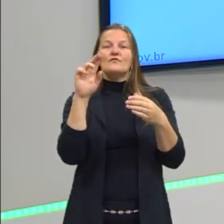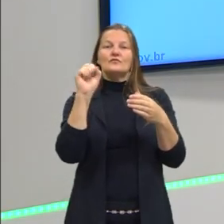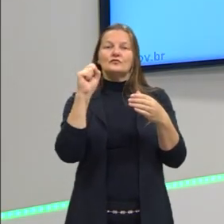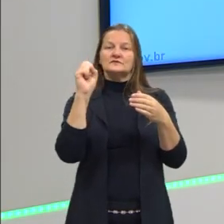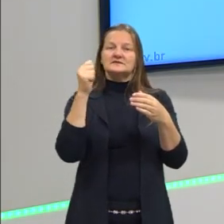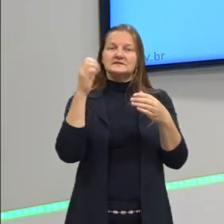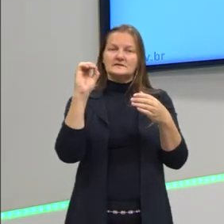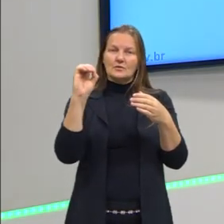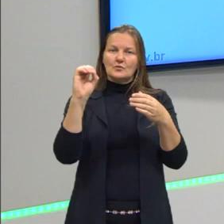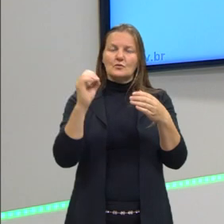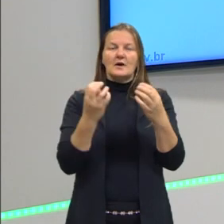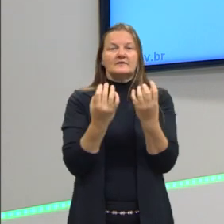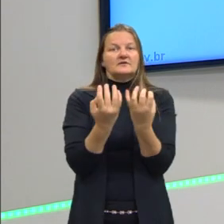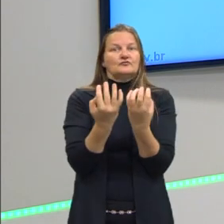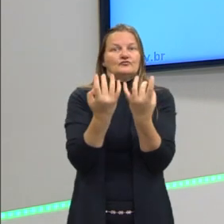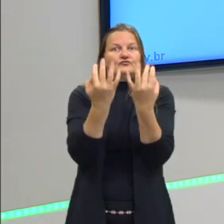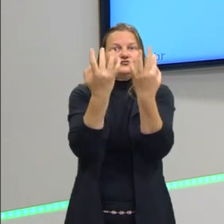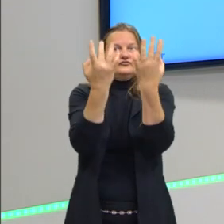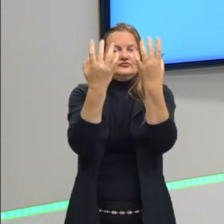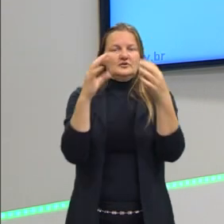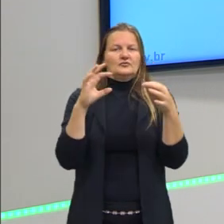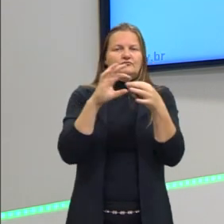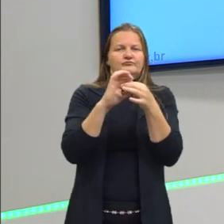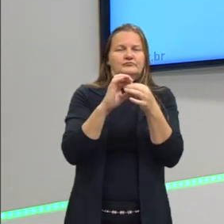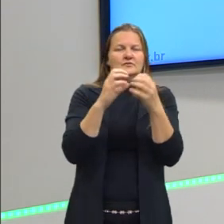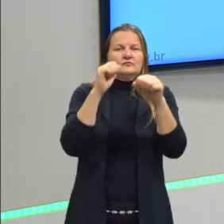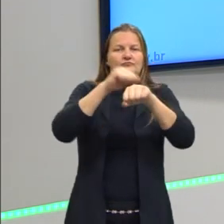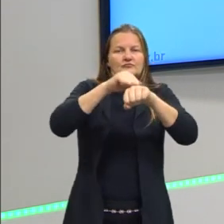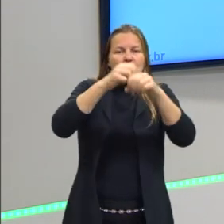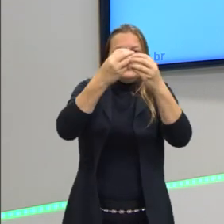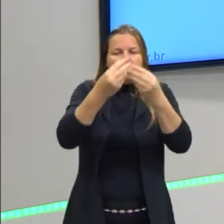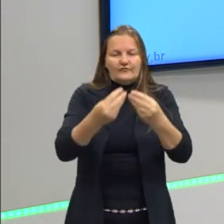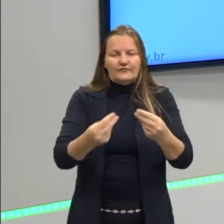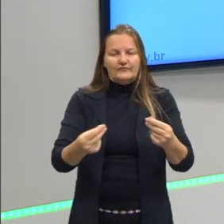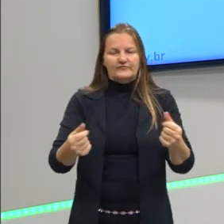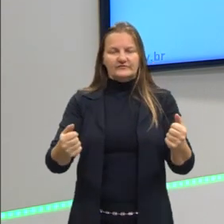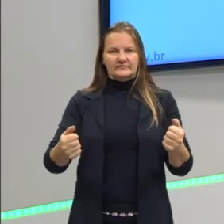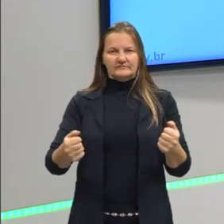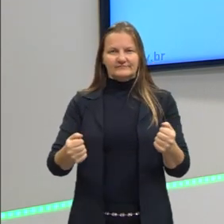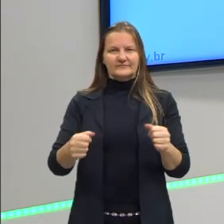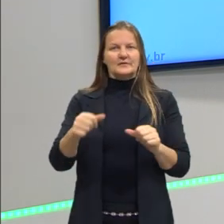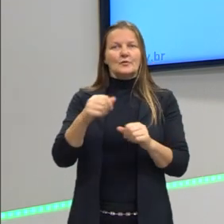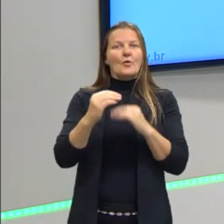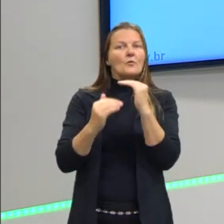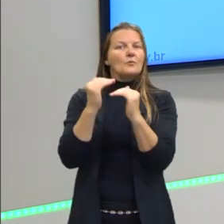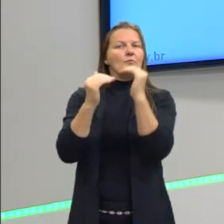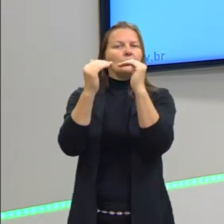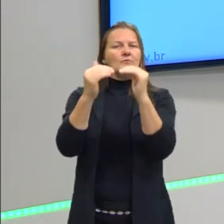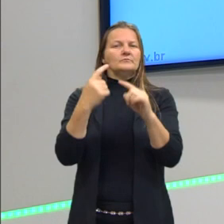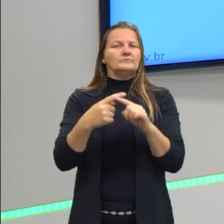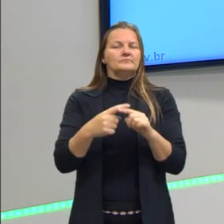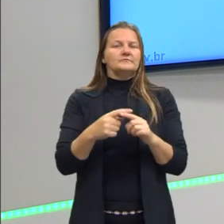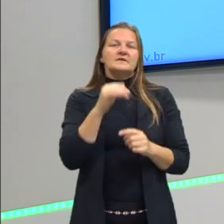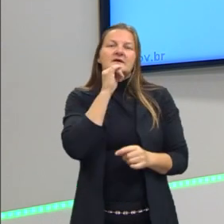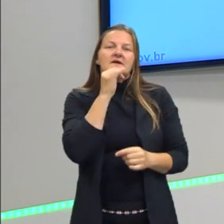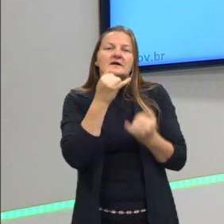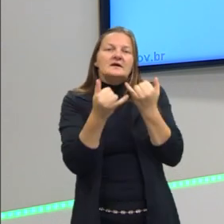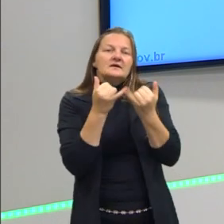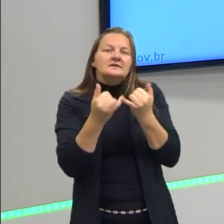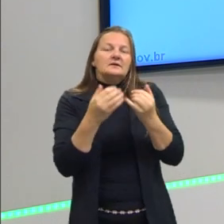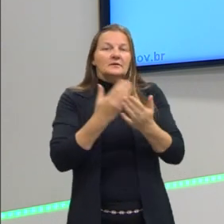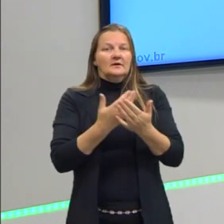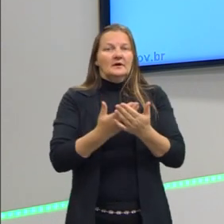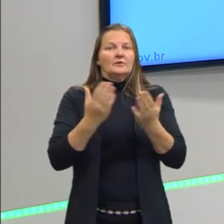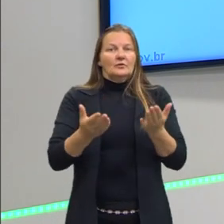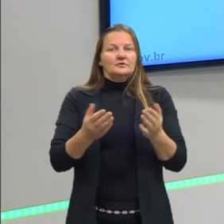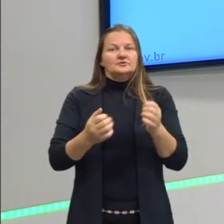mude o ponto de ebulição de um determinado líquido para que facilite aquele processo. No caso do exemplo da aula, é